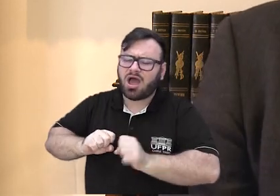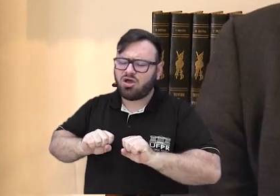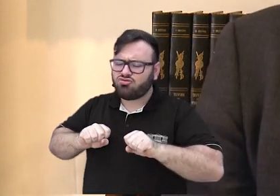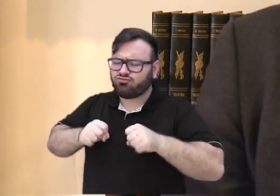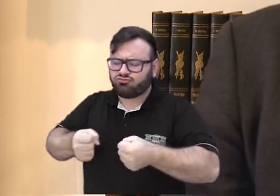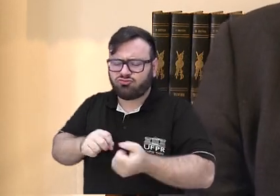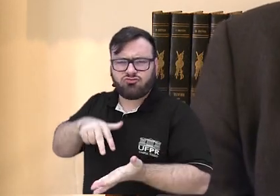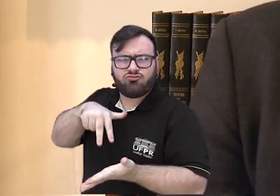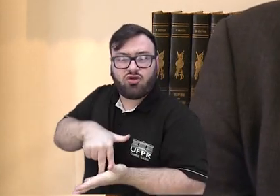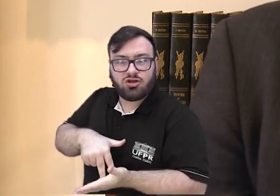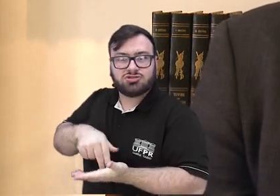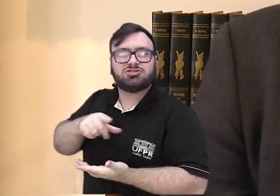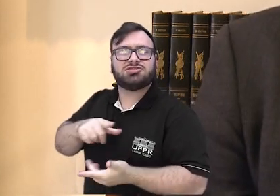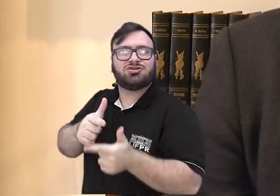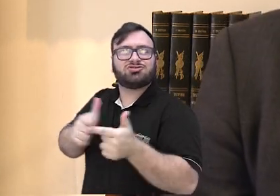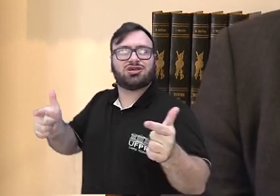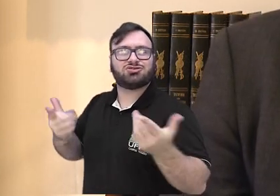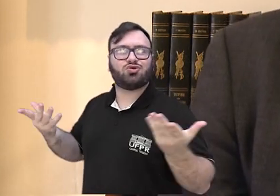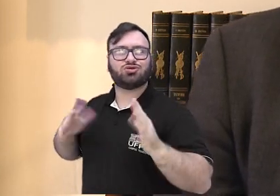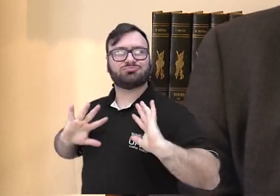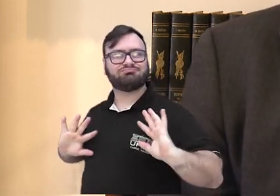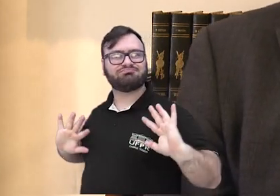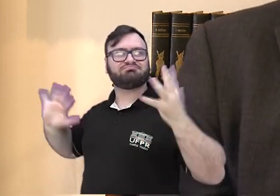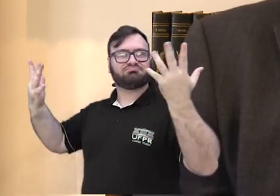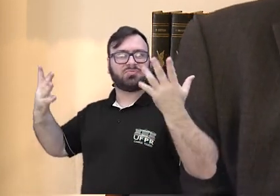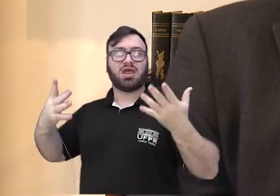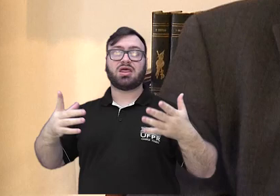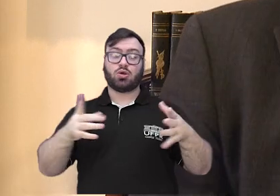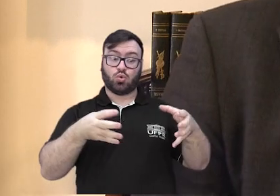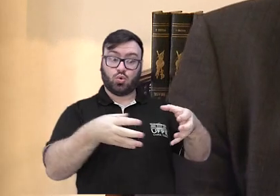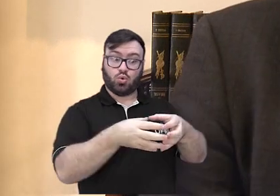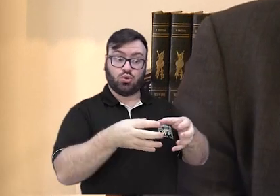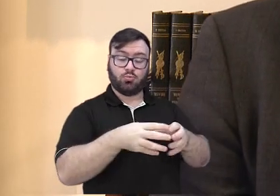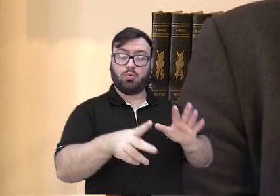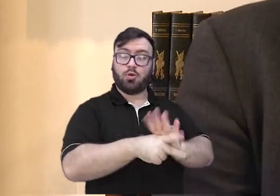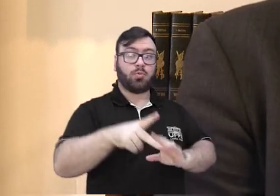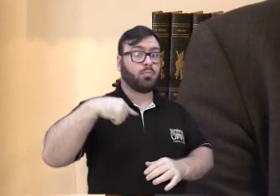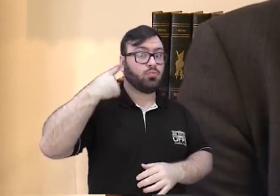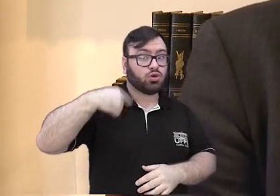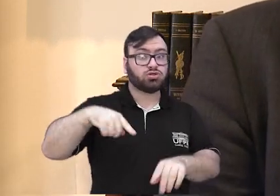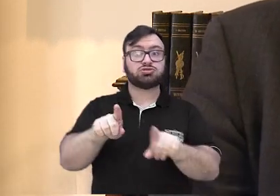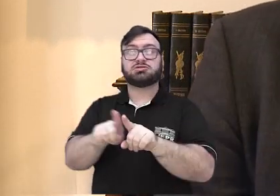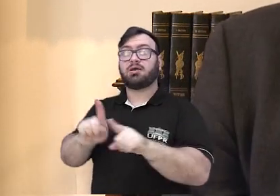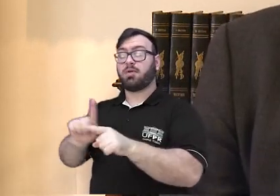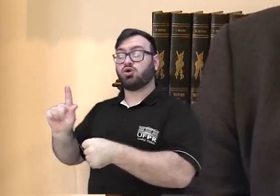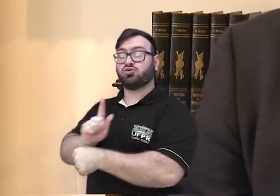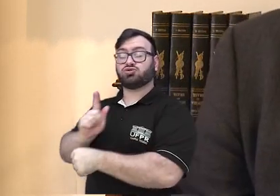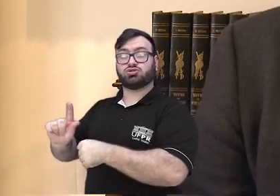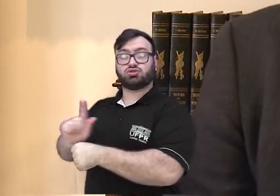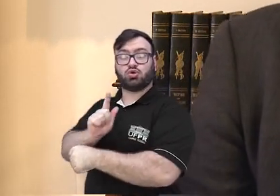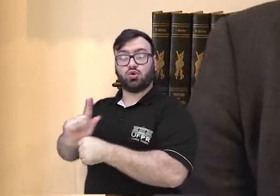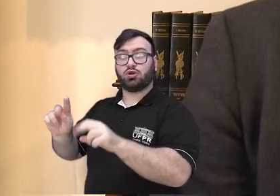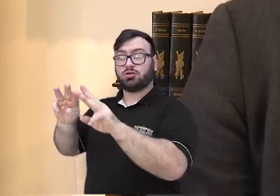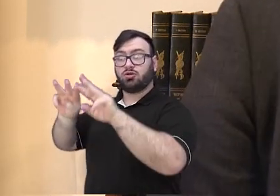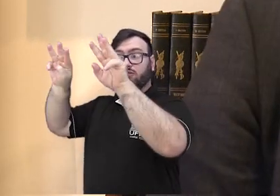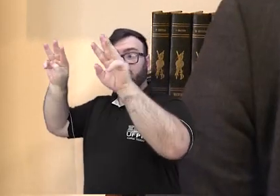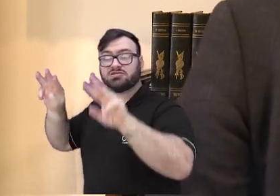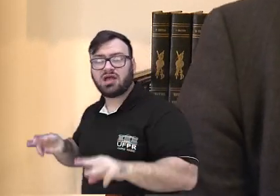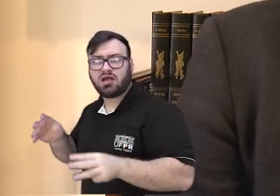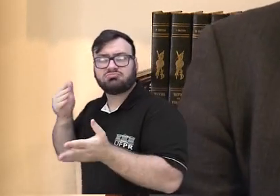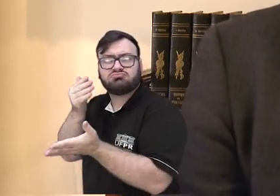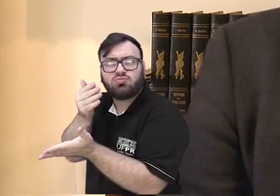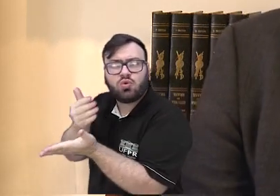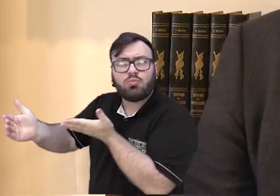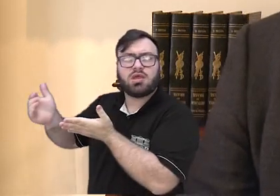para que esse sucesso hoje seja celebrado. Tanto as autoridades políticas, os gestores da universidade desde